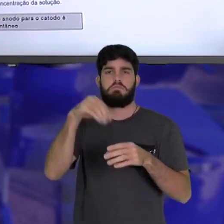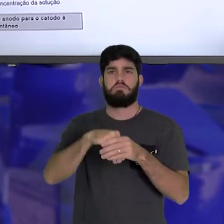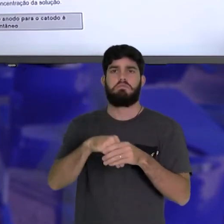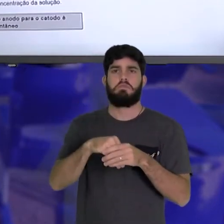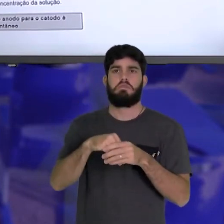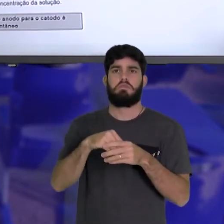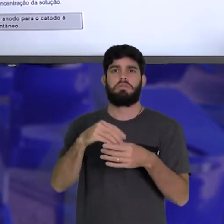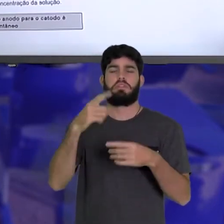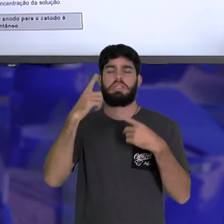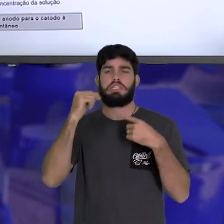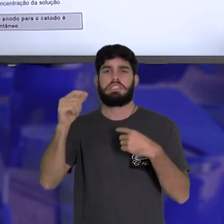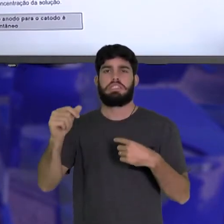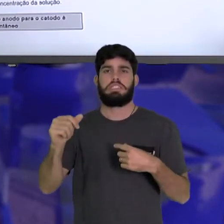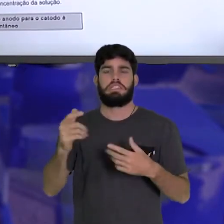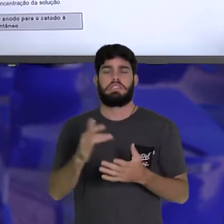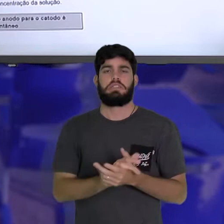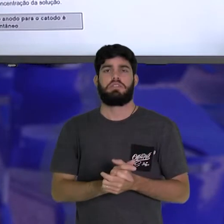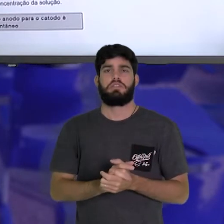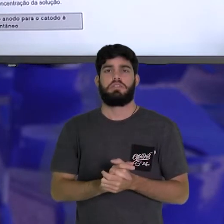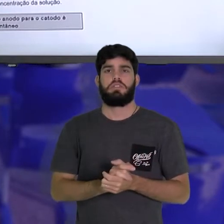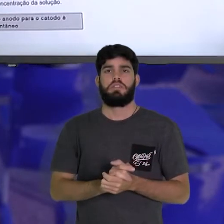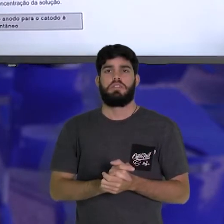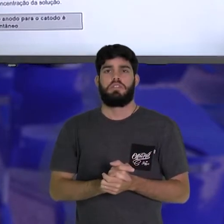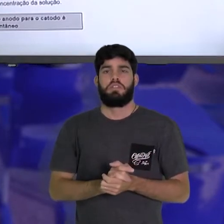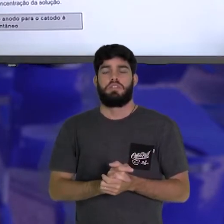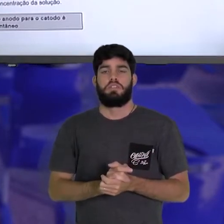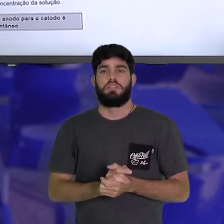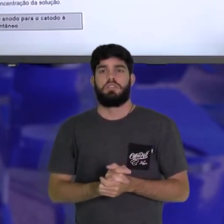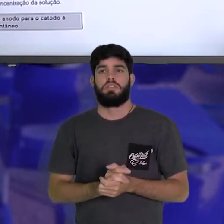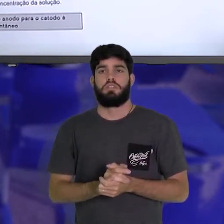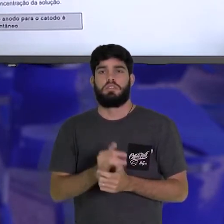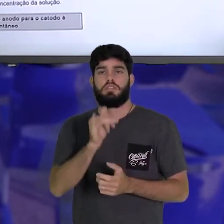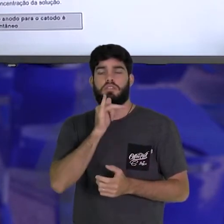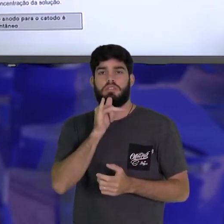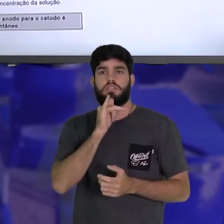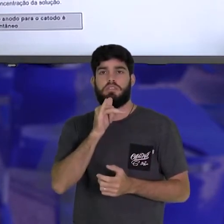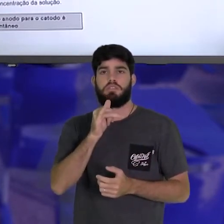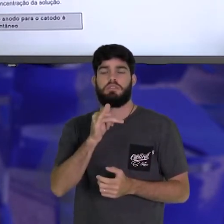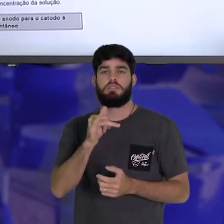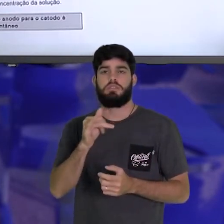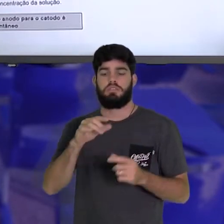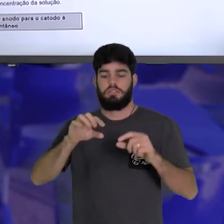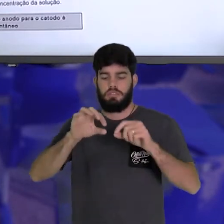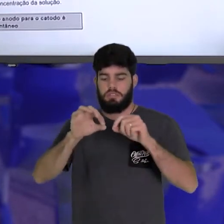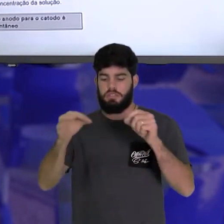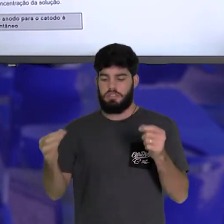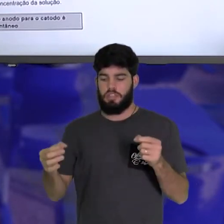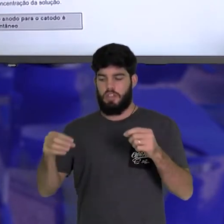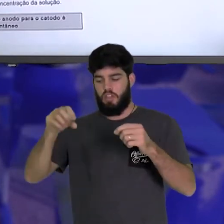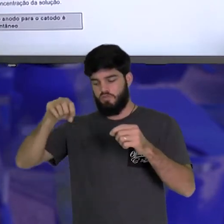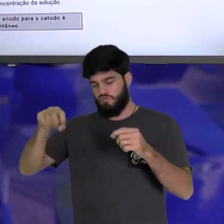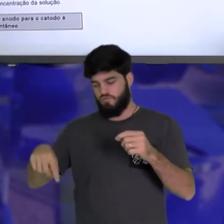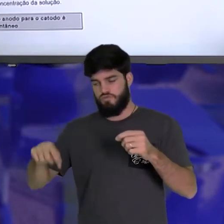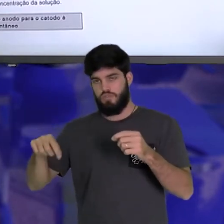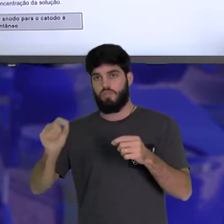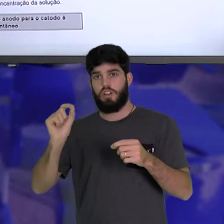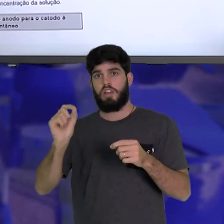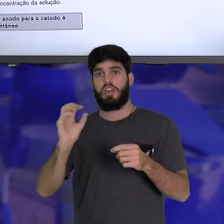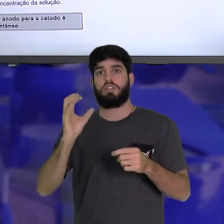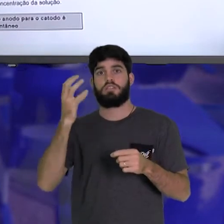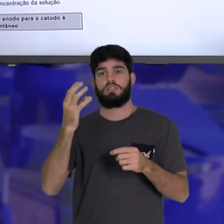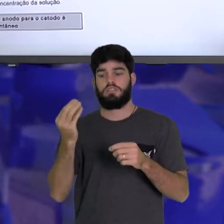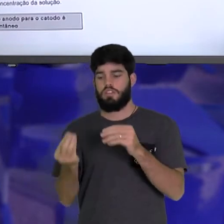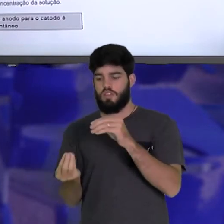cloreto de sódio. E, para não derramar, na saída desse tubo, a gente coloca